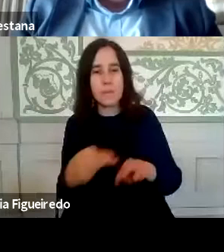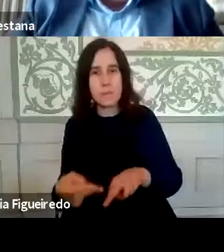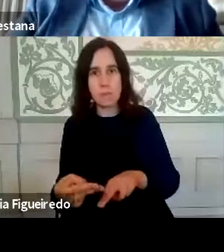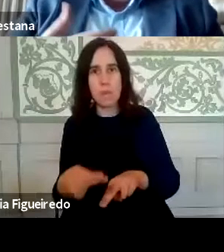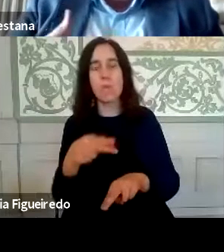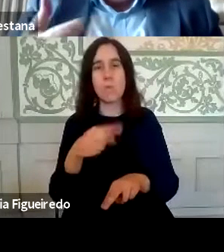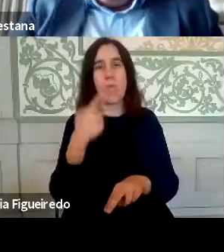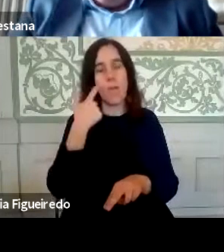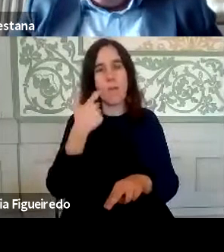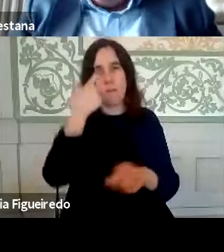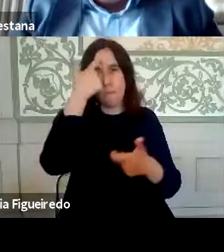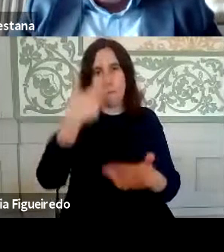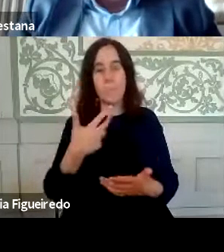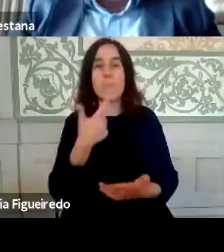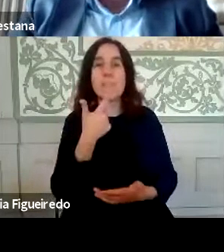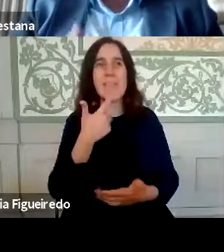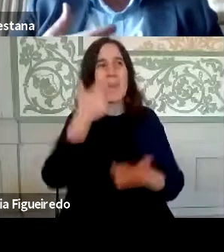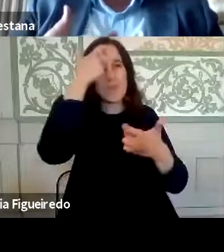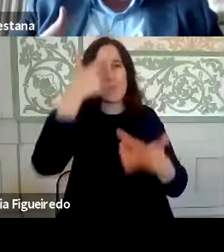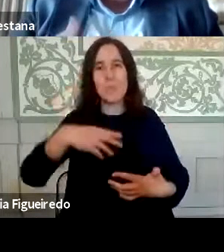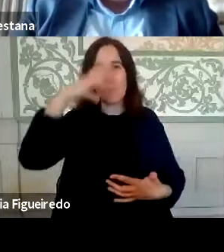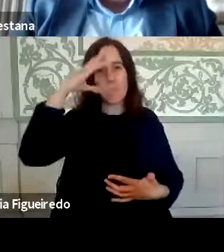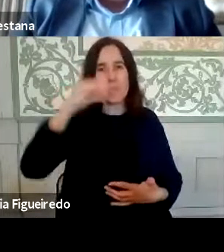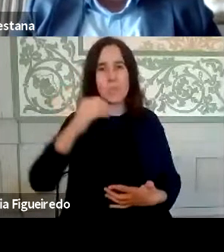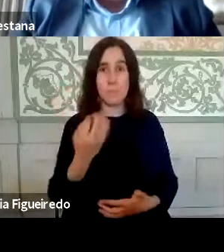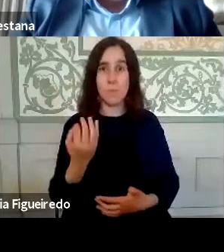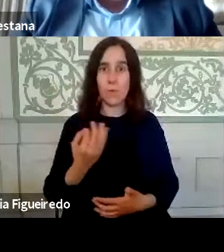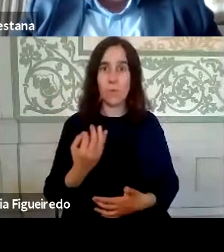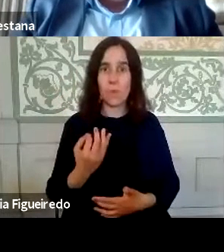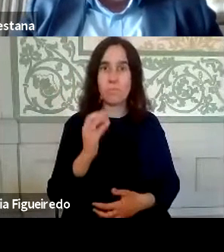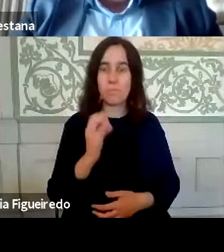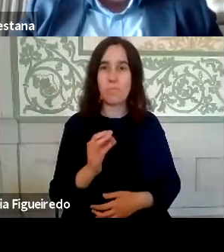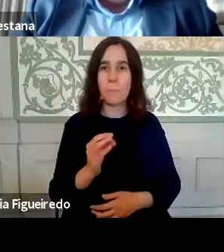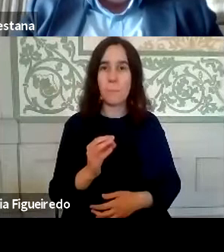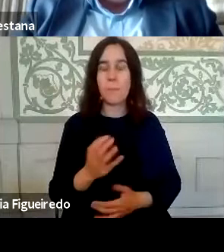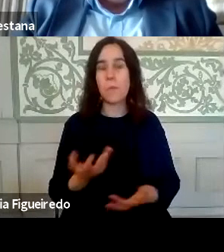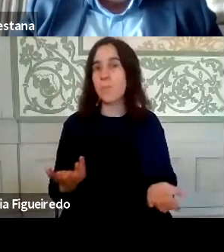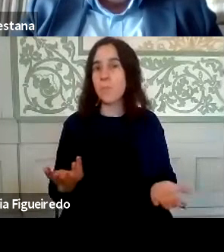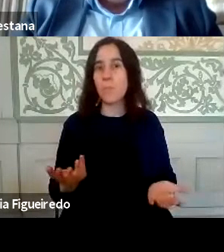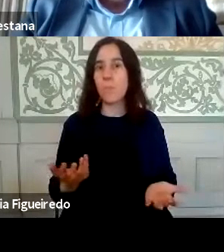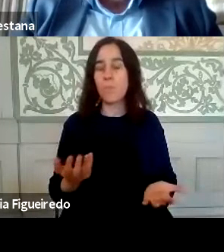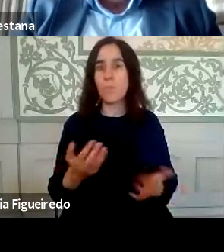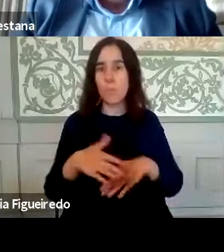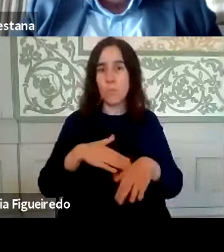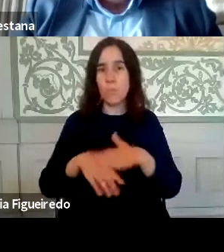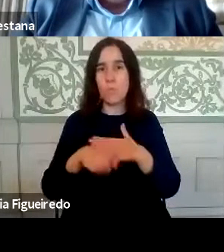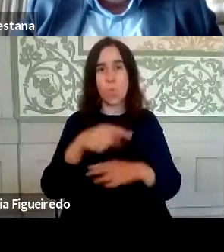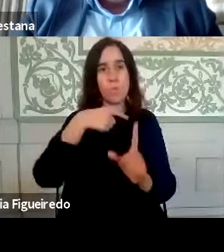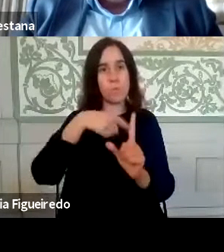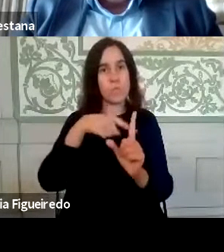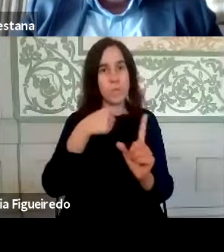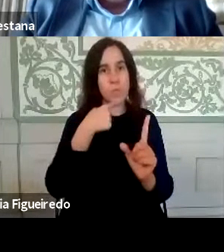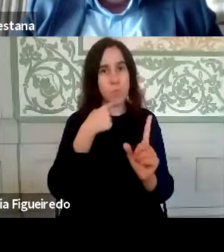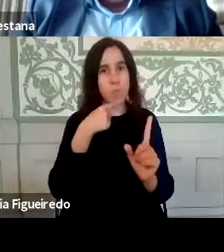foi uma surpresa, quer dizer, não sei se foi uma surpresa, mas foi de facto um evento muito positivo desse